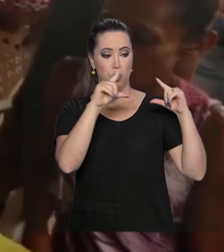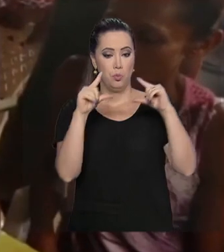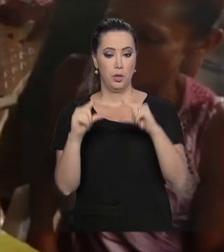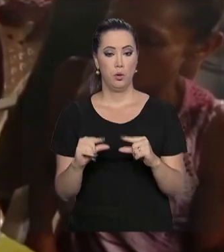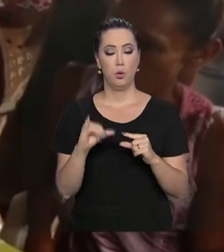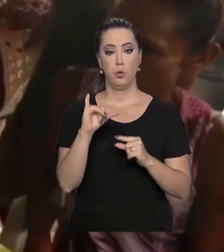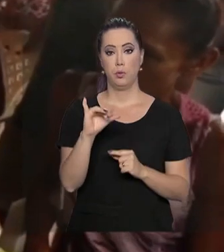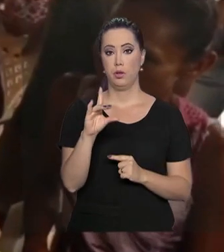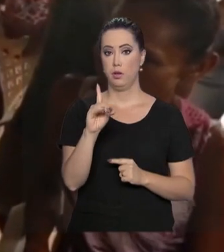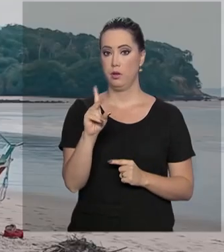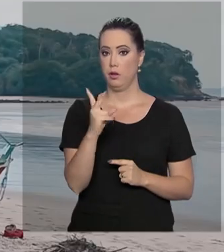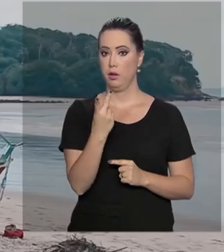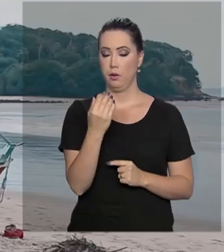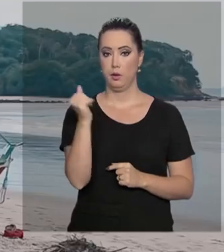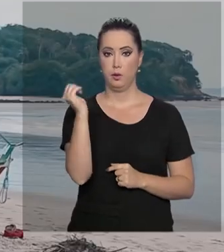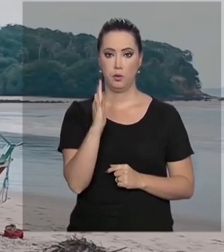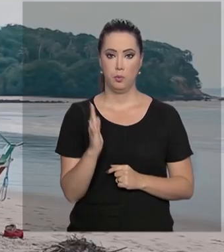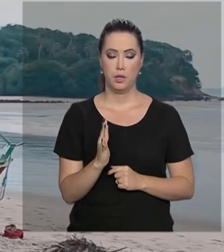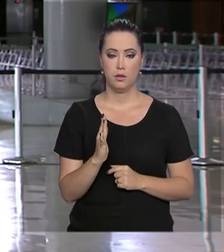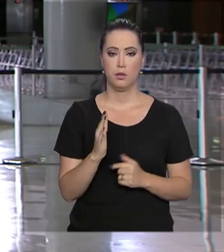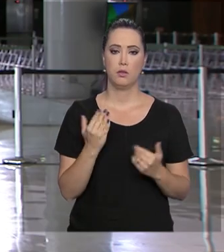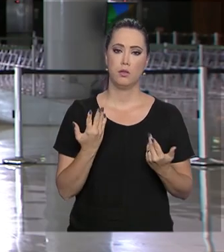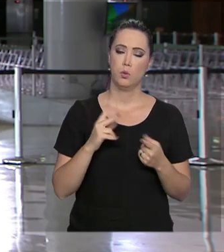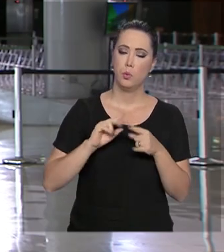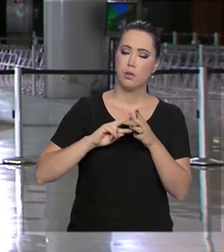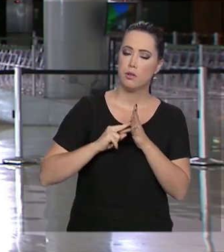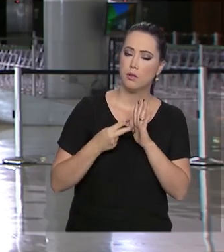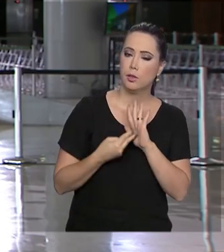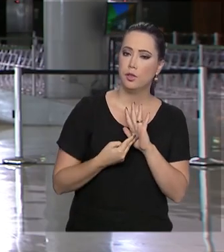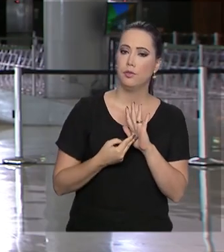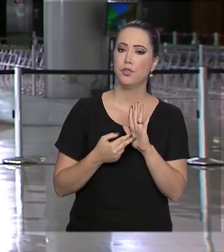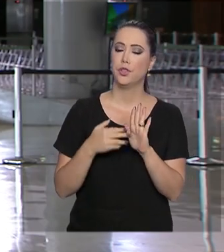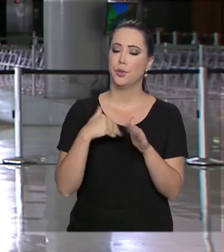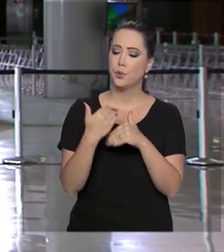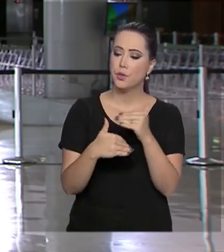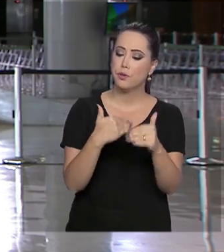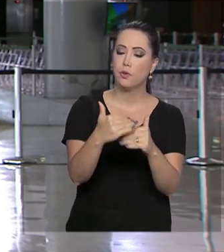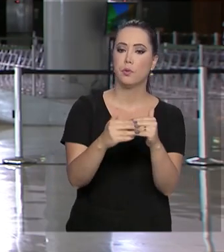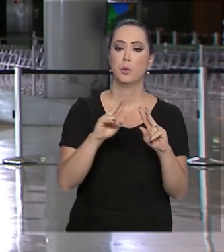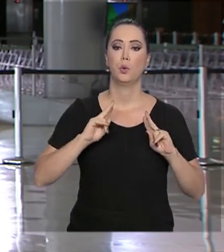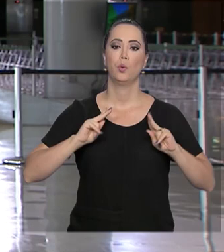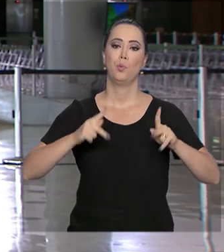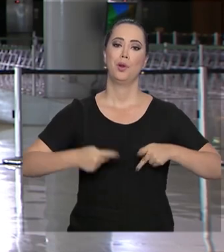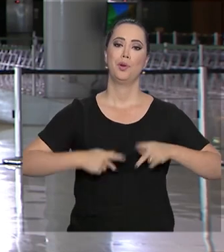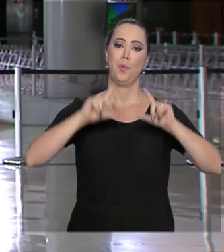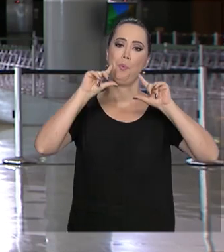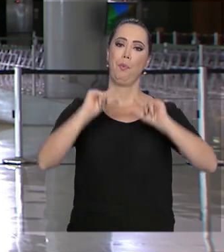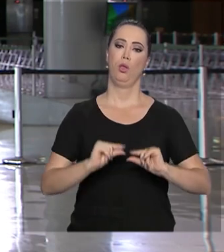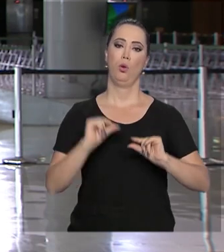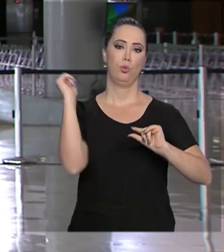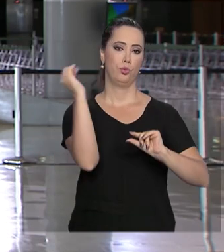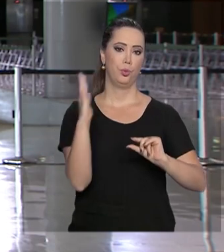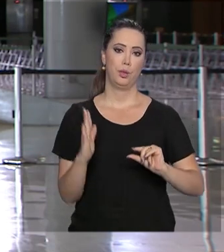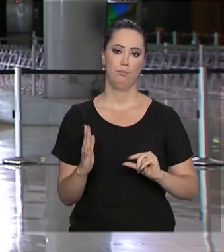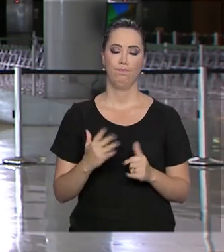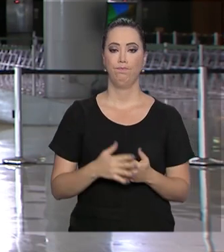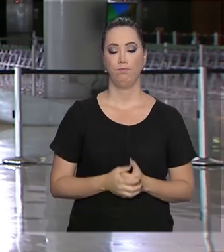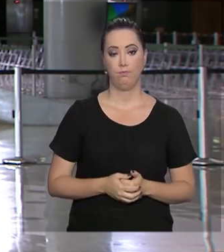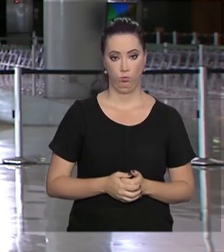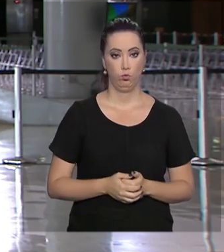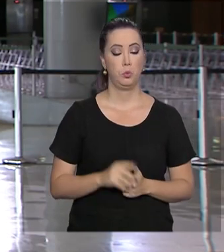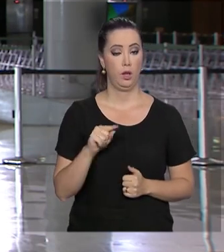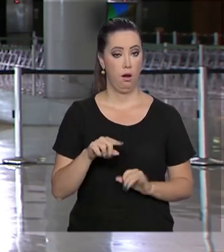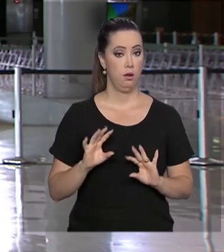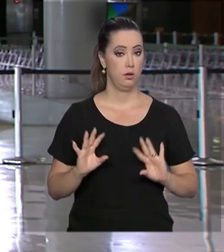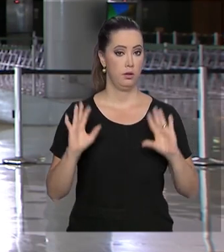IDH do Brasil. Ou seja, tem o menor índice de desenvolvimento humano do país. Hoje, durante a solenidade aqui, vai